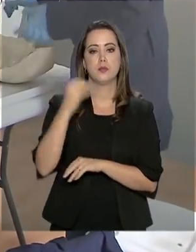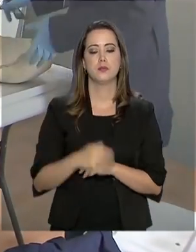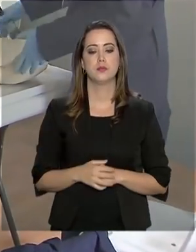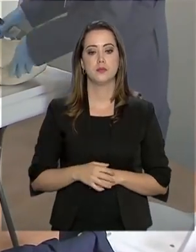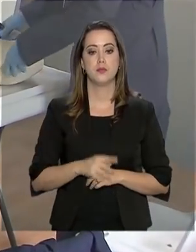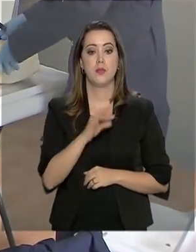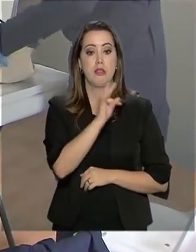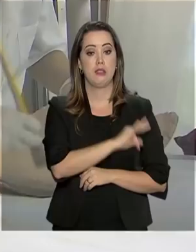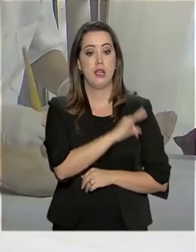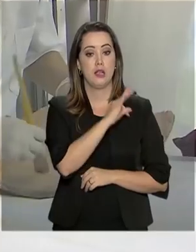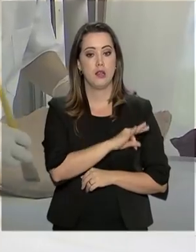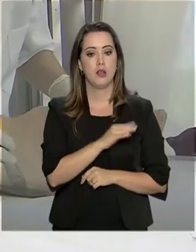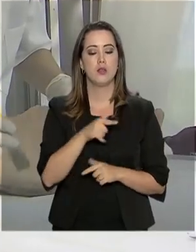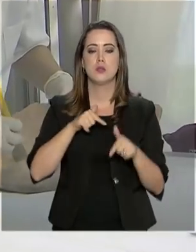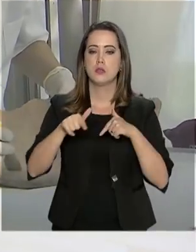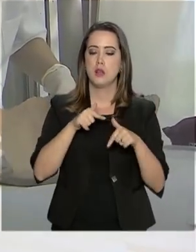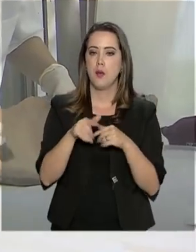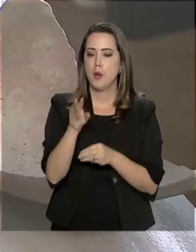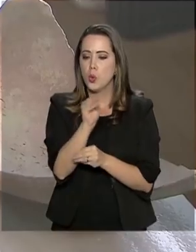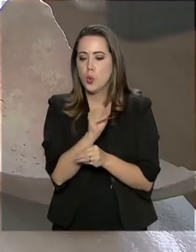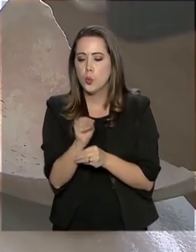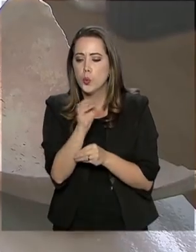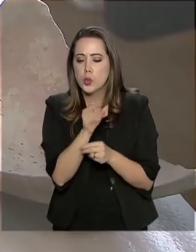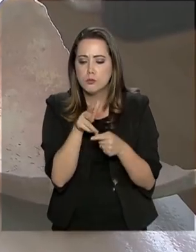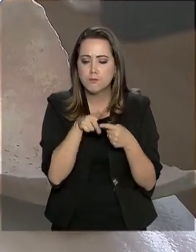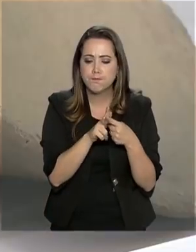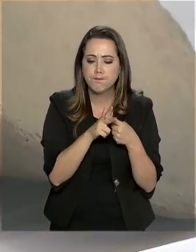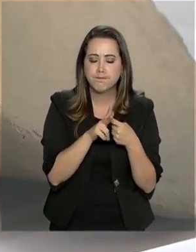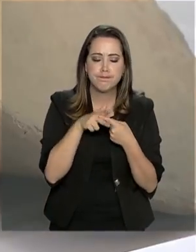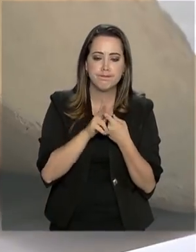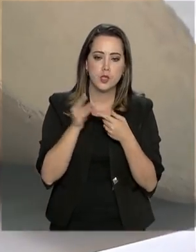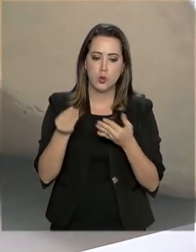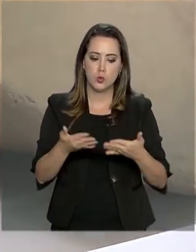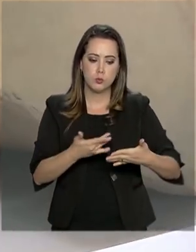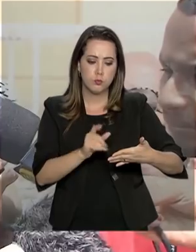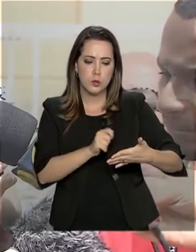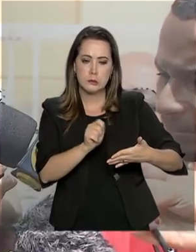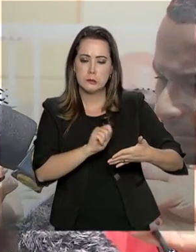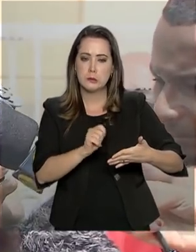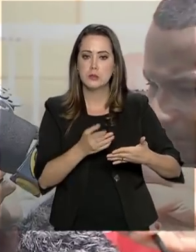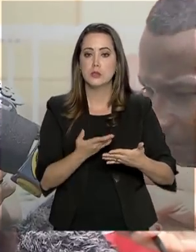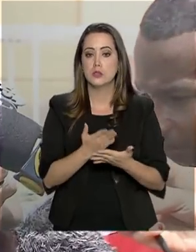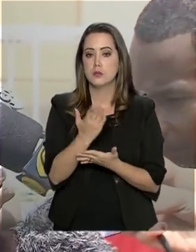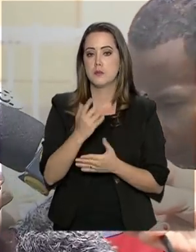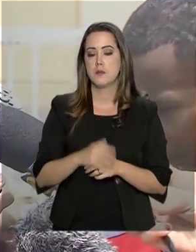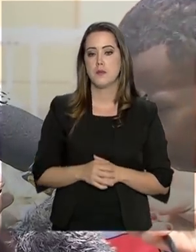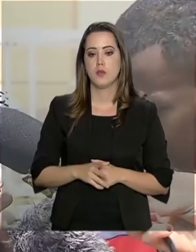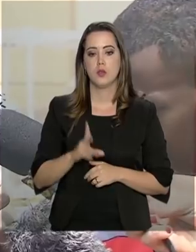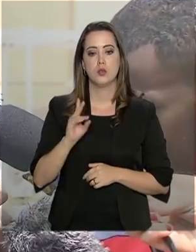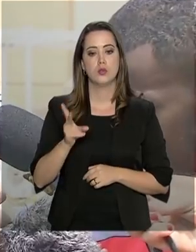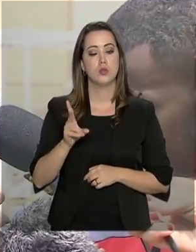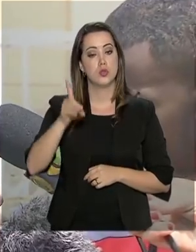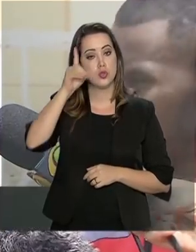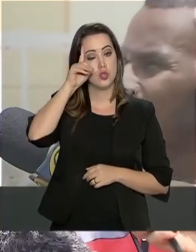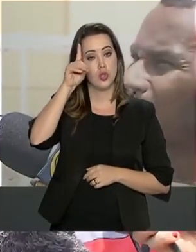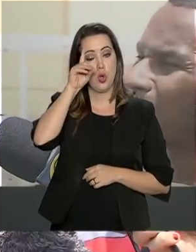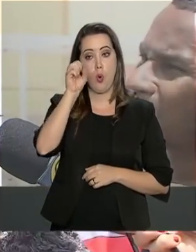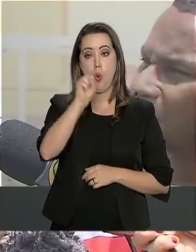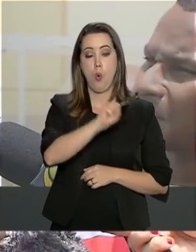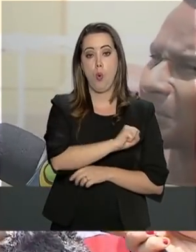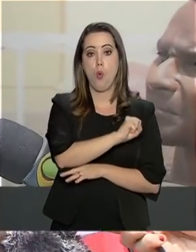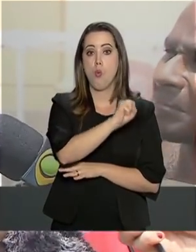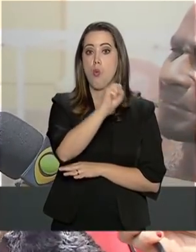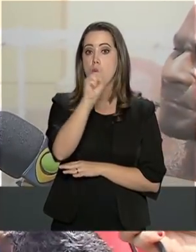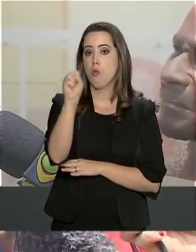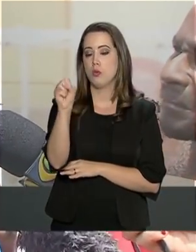Técnicos do Museu Nacional trabalham na tentativa de recuperar peças da instituição. Todos os dias, 8 horas por dia, às